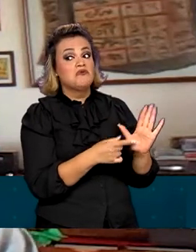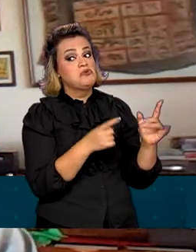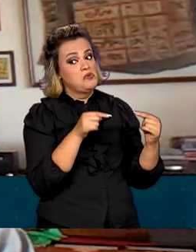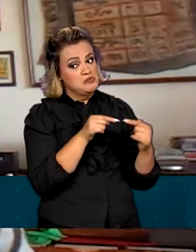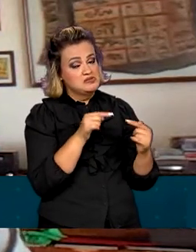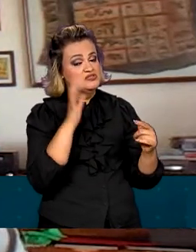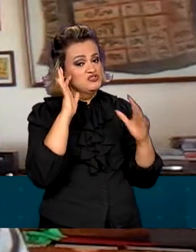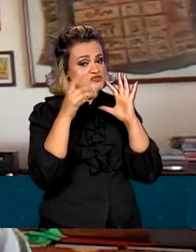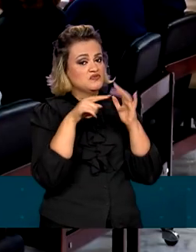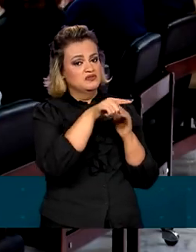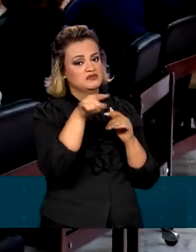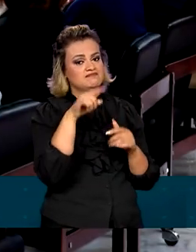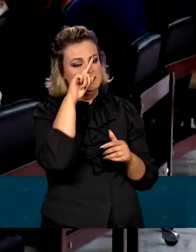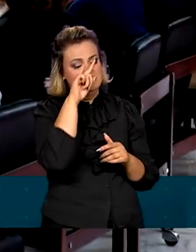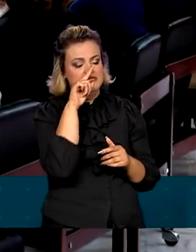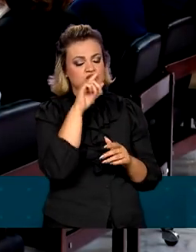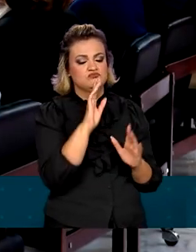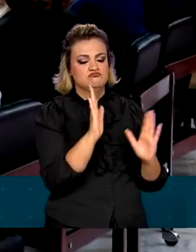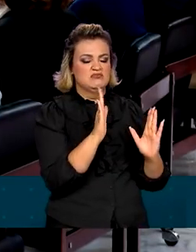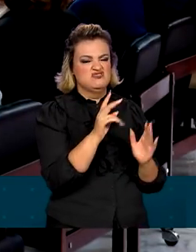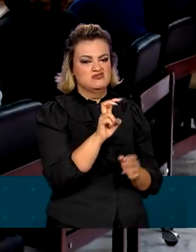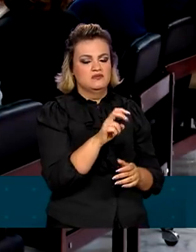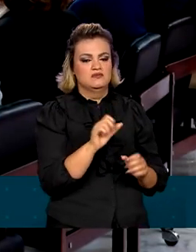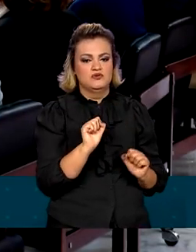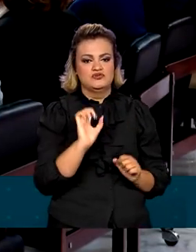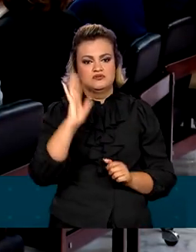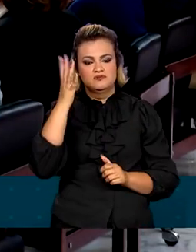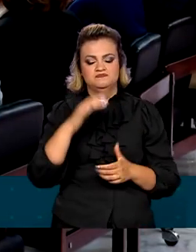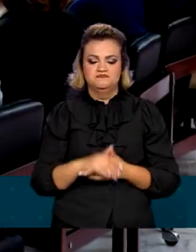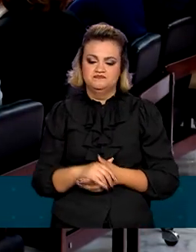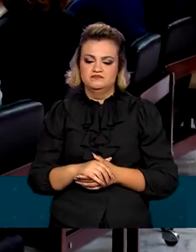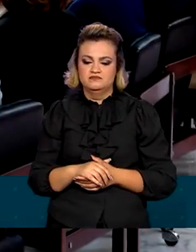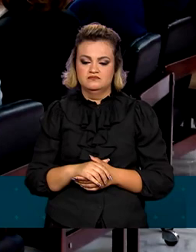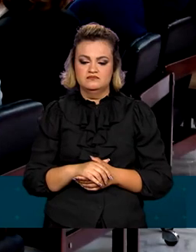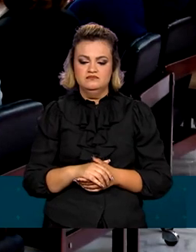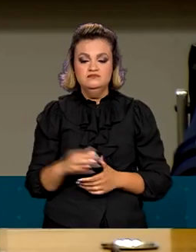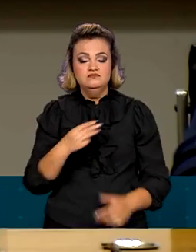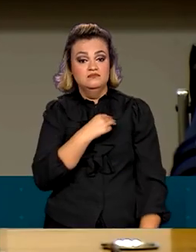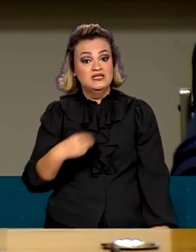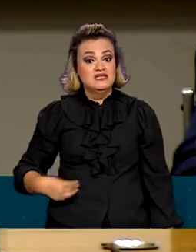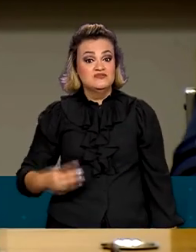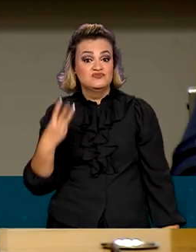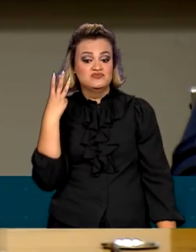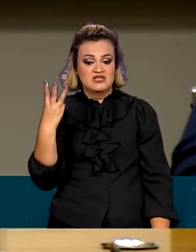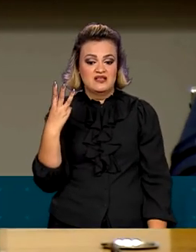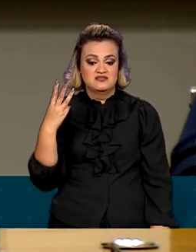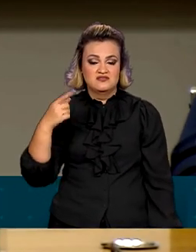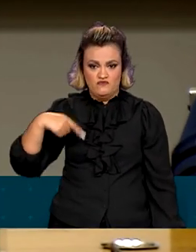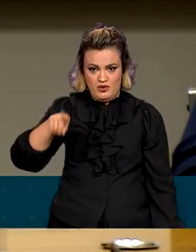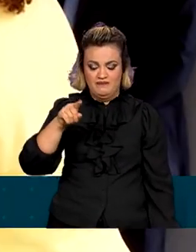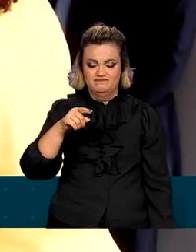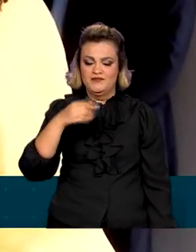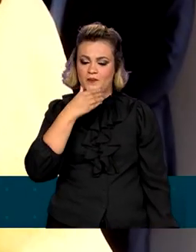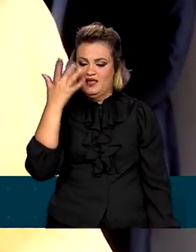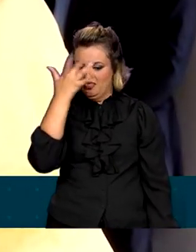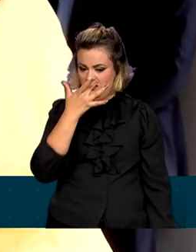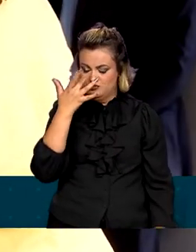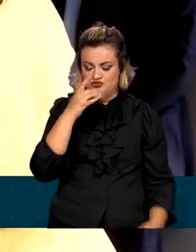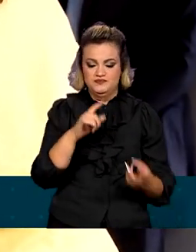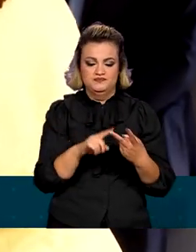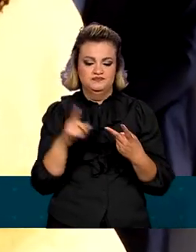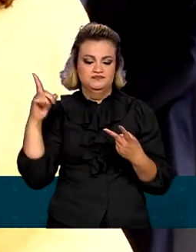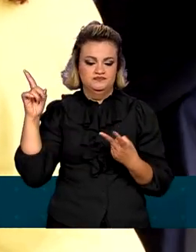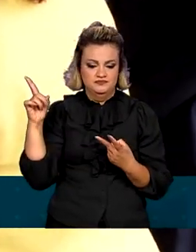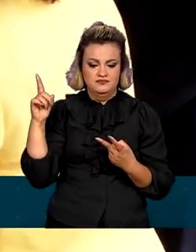enfrentamento desses riscos. A comitiva brasileira será composta por três ministros. O da Fazenda, Fernando Haddad, o das Relações